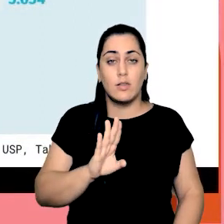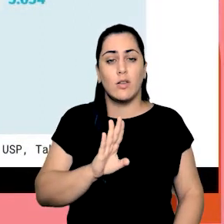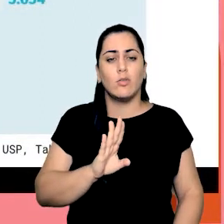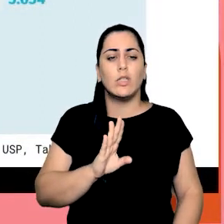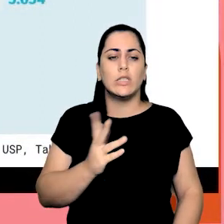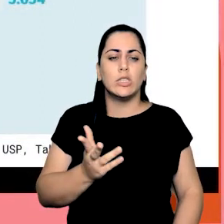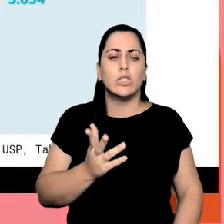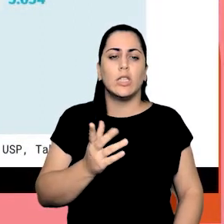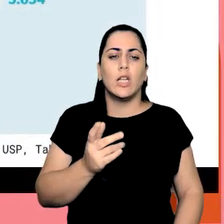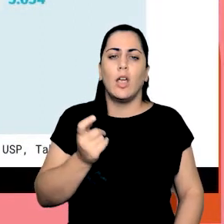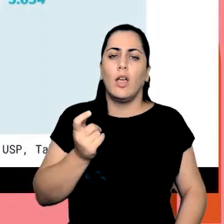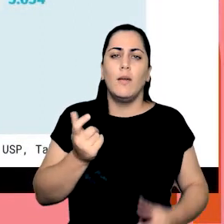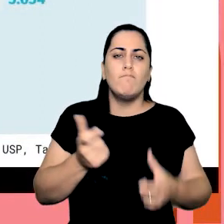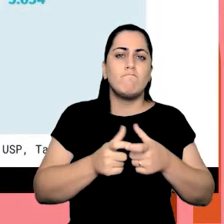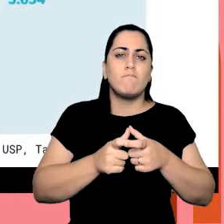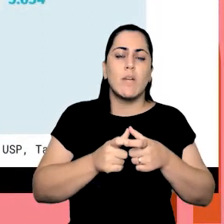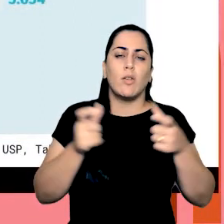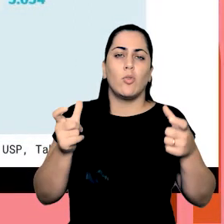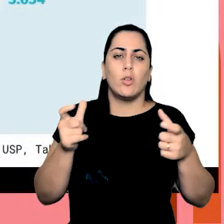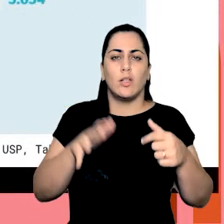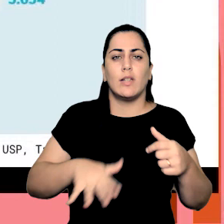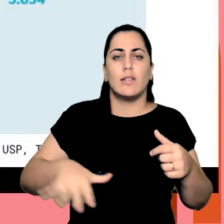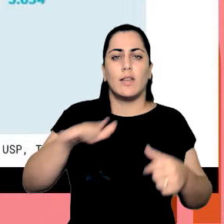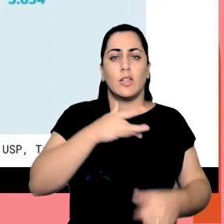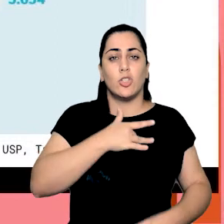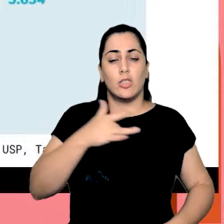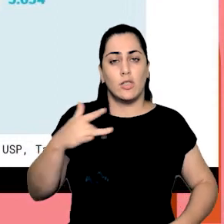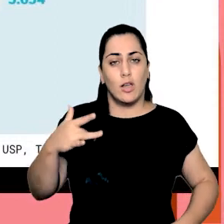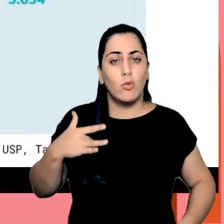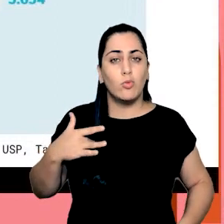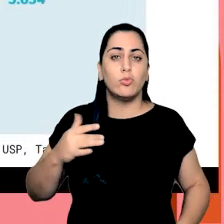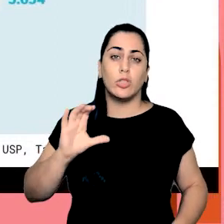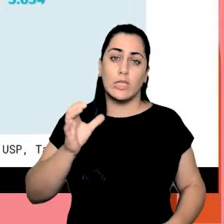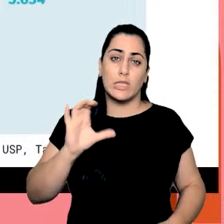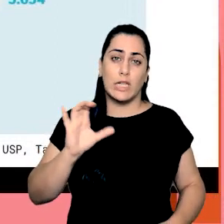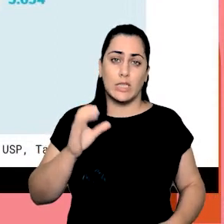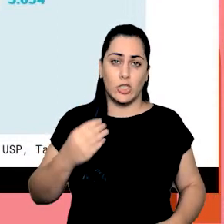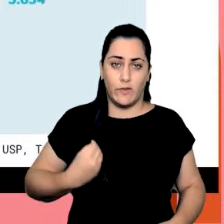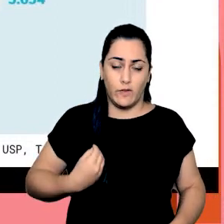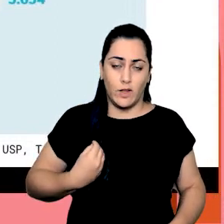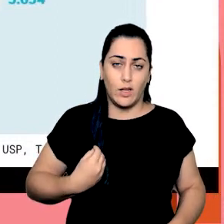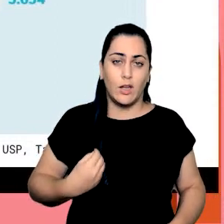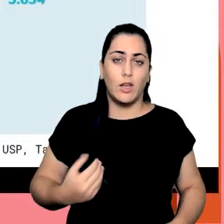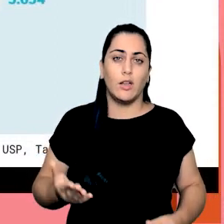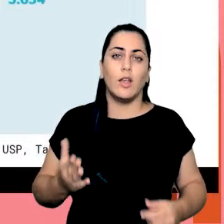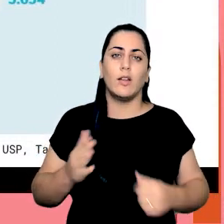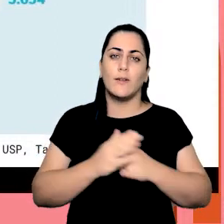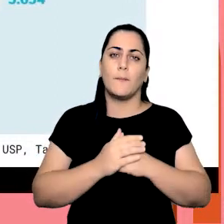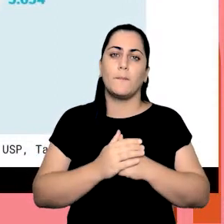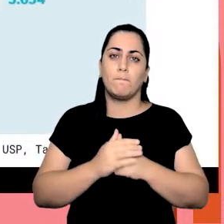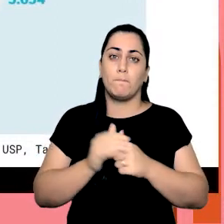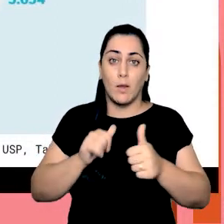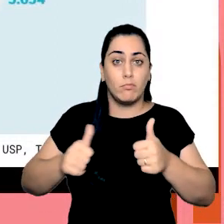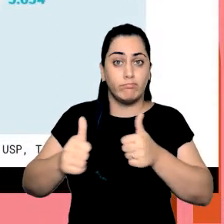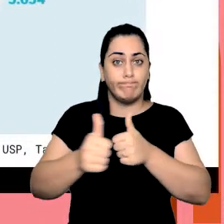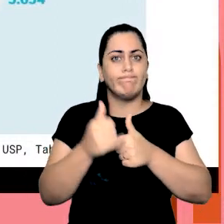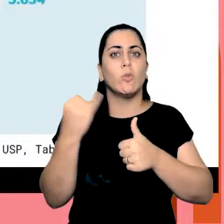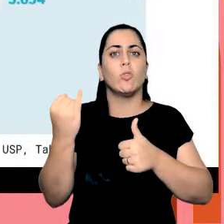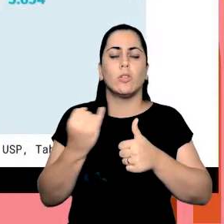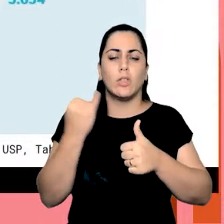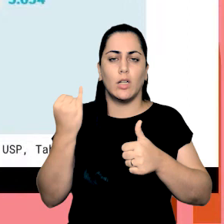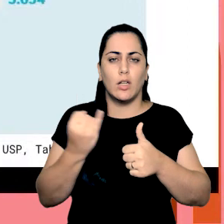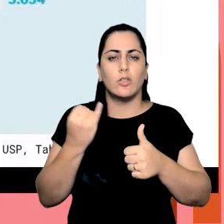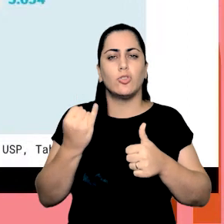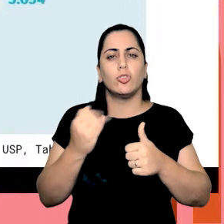gente praticamente está na maioria das áreas de saúde, né, ou das ciências da vida. A gente está no protagonismo importante em